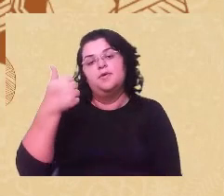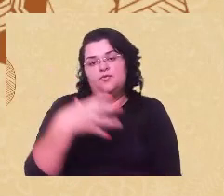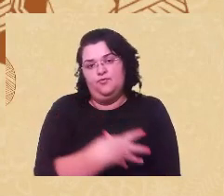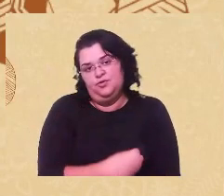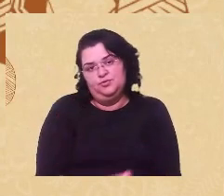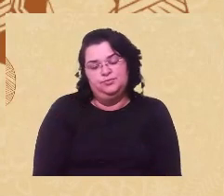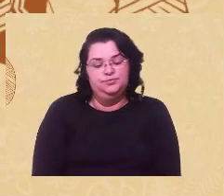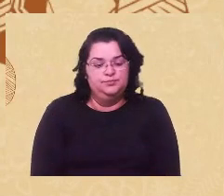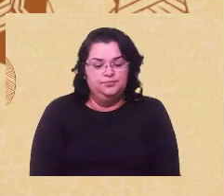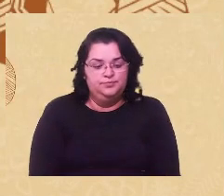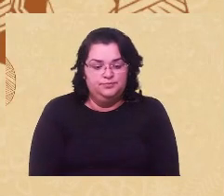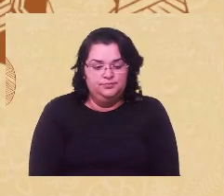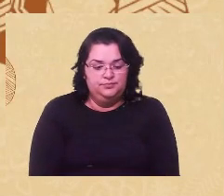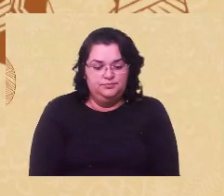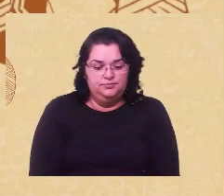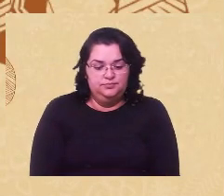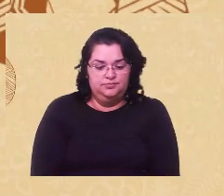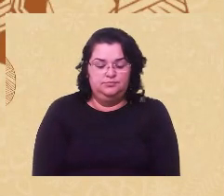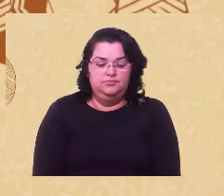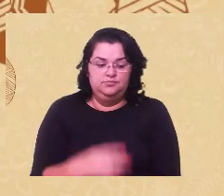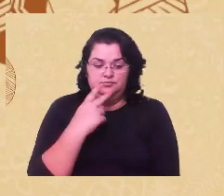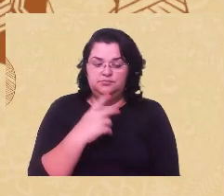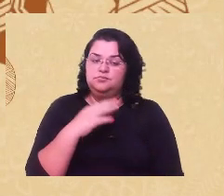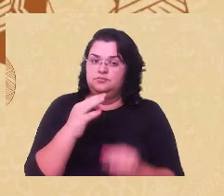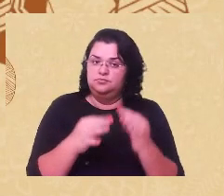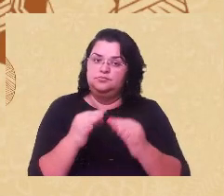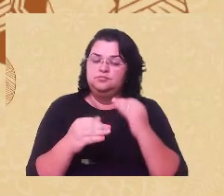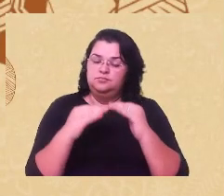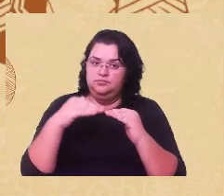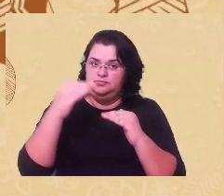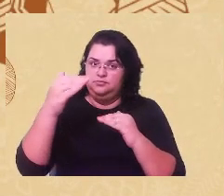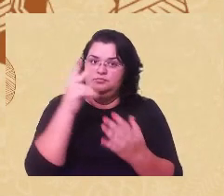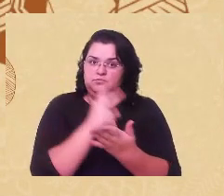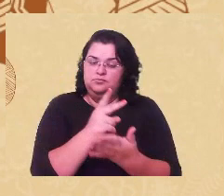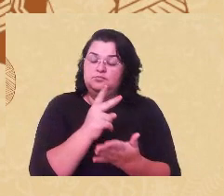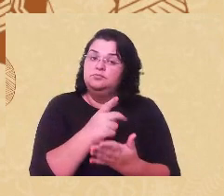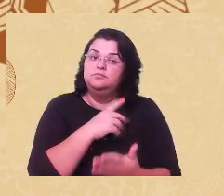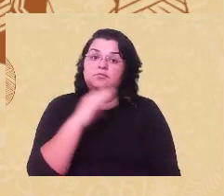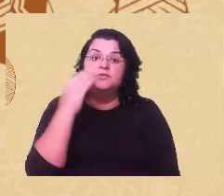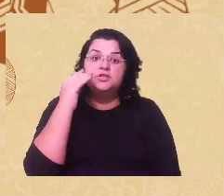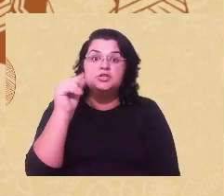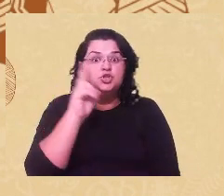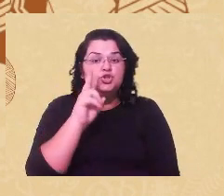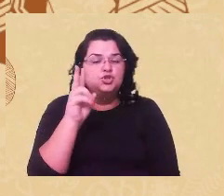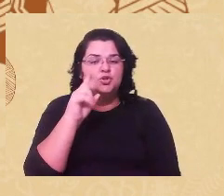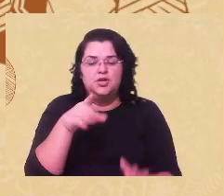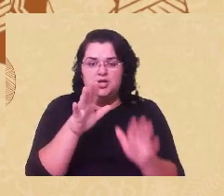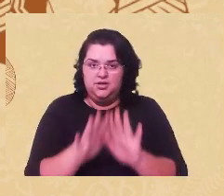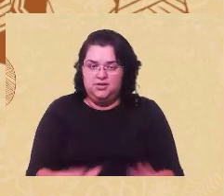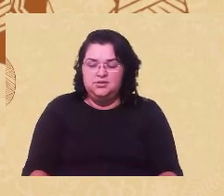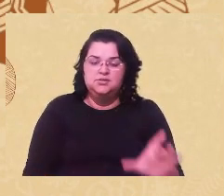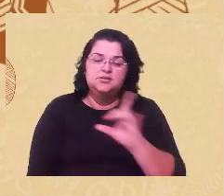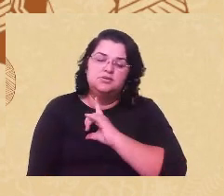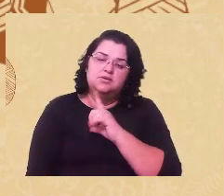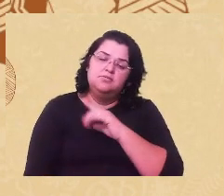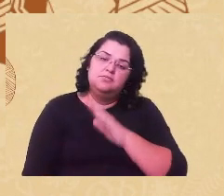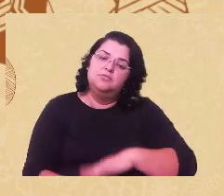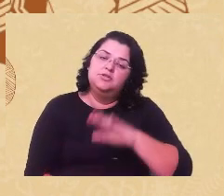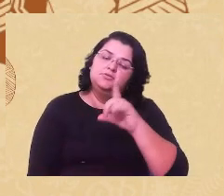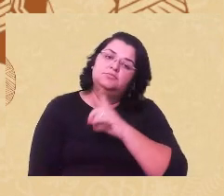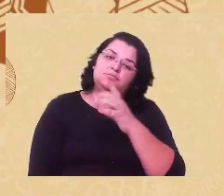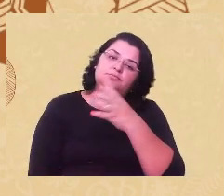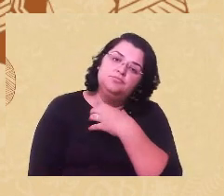Quando a gente fala de justiça reprodutiva e quando a gente fala de entender que história é essa, cada vez mais mobilizar e